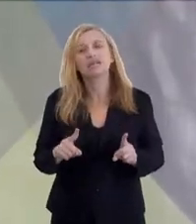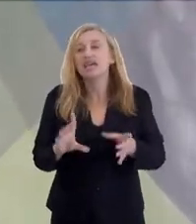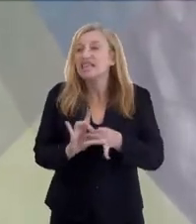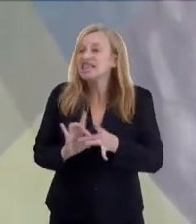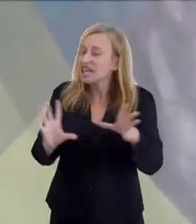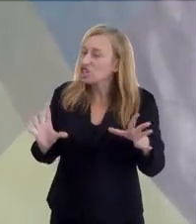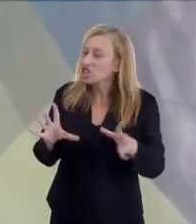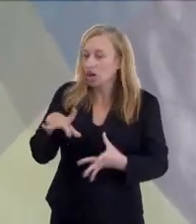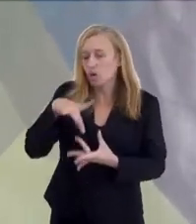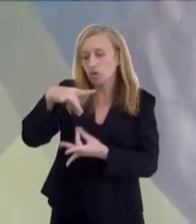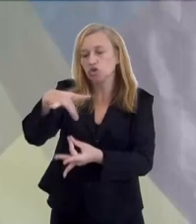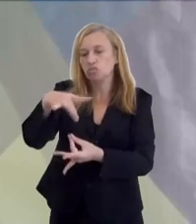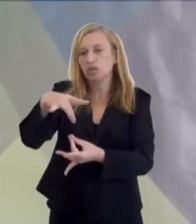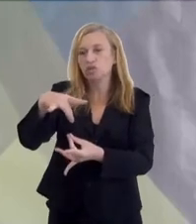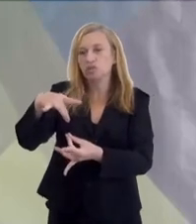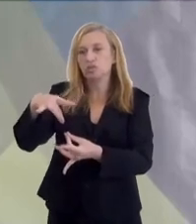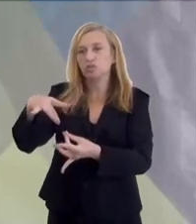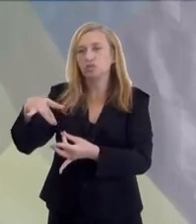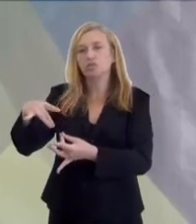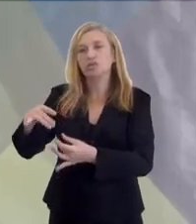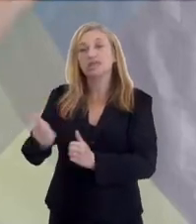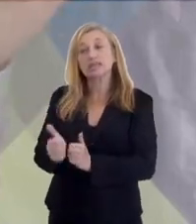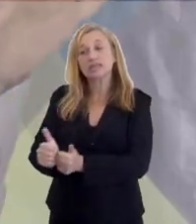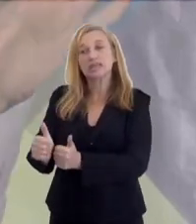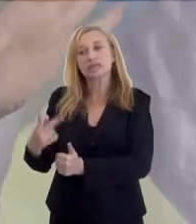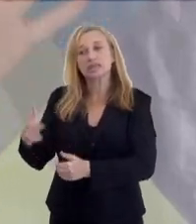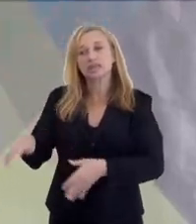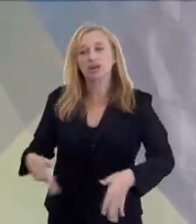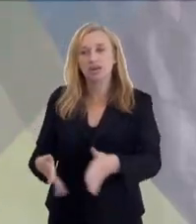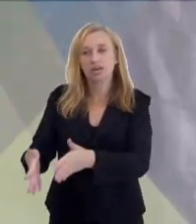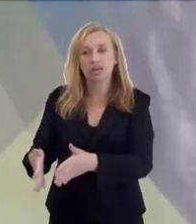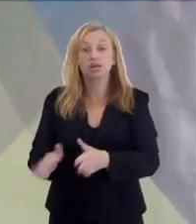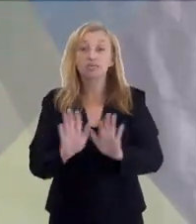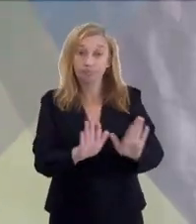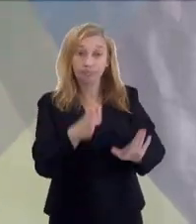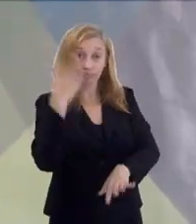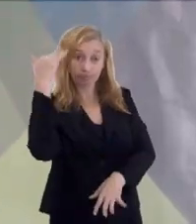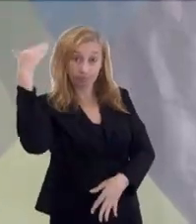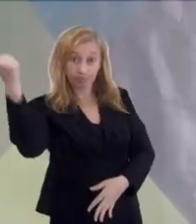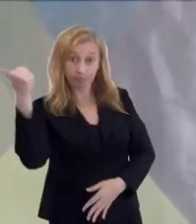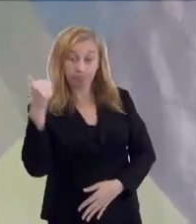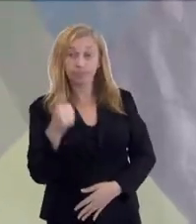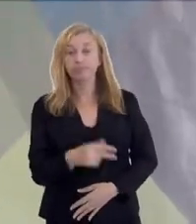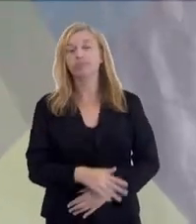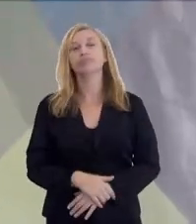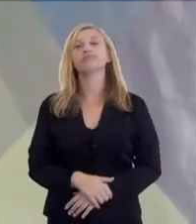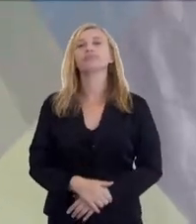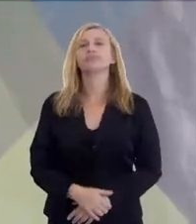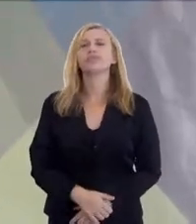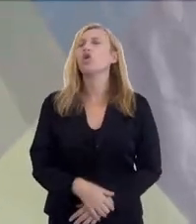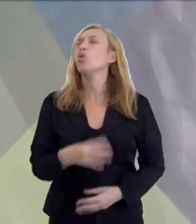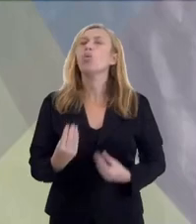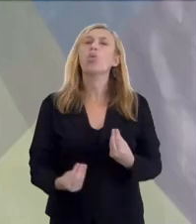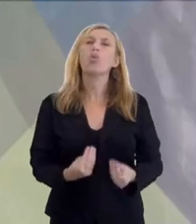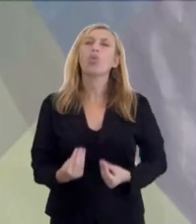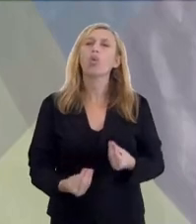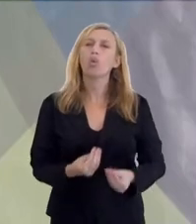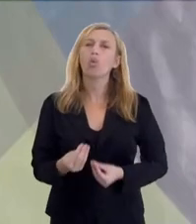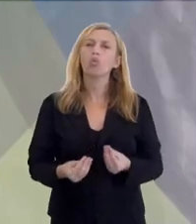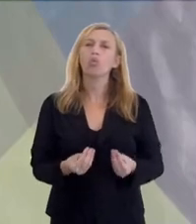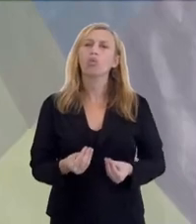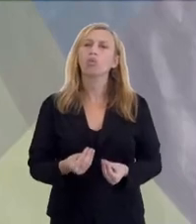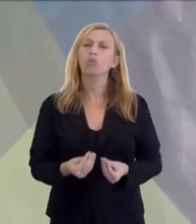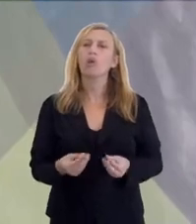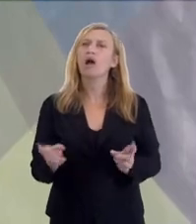indivíduo siga o seu caminho. Nesse caso dos artistas, como é uma